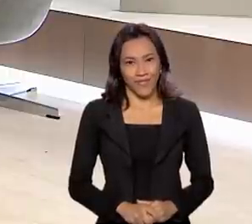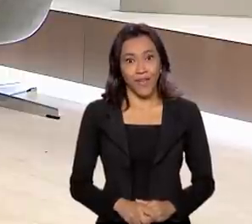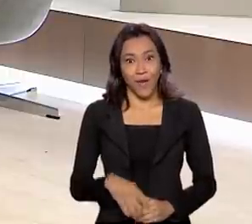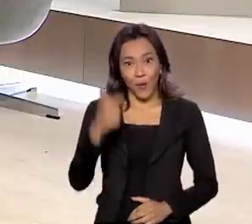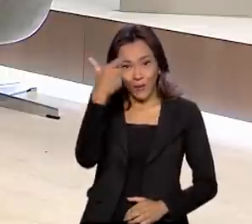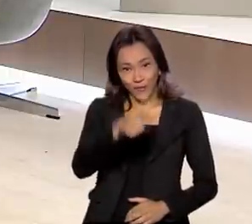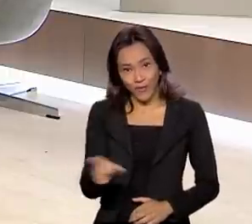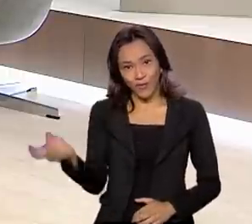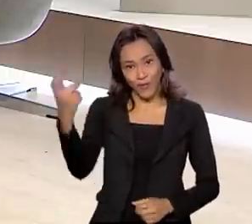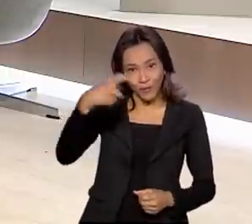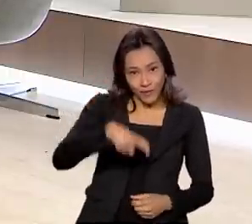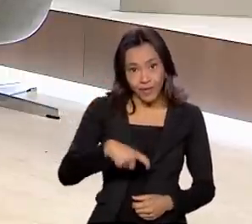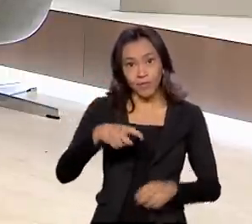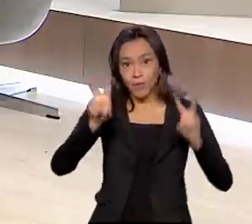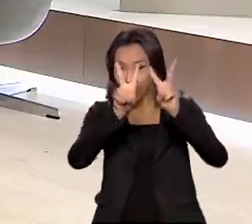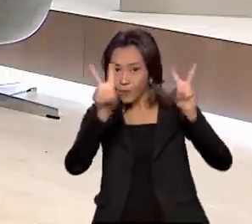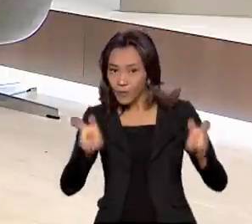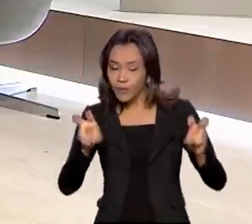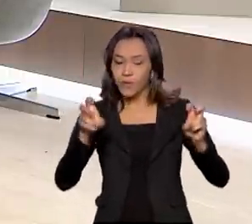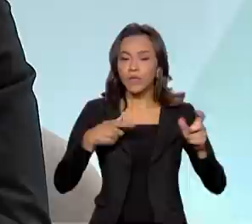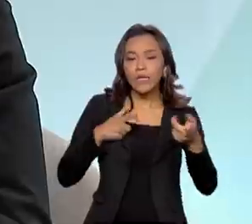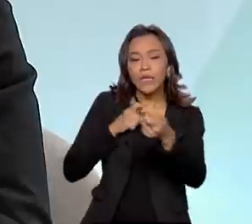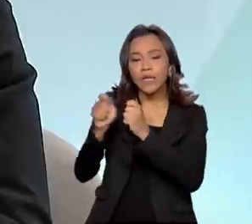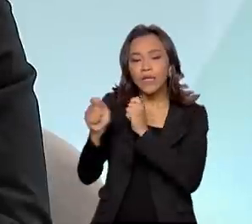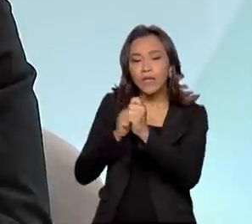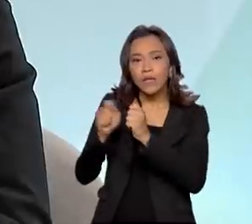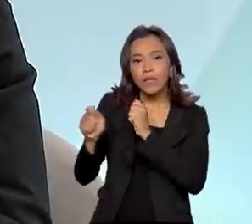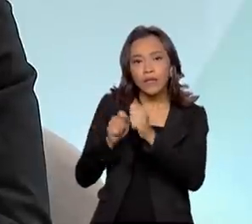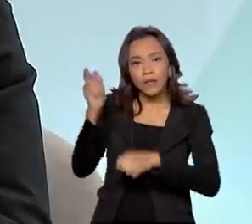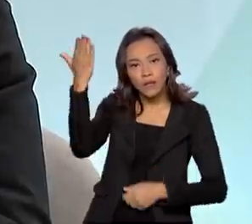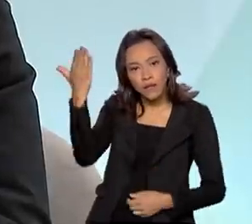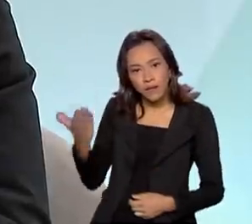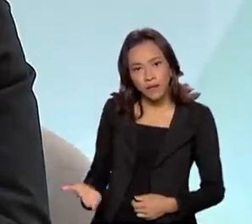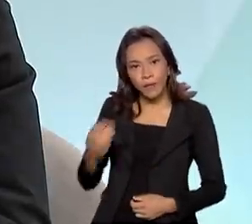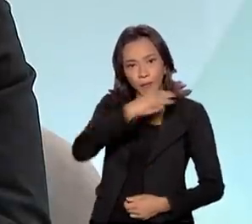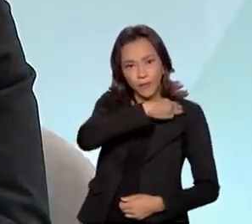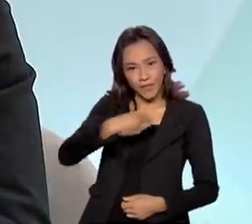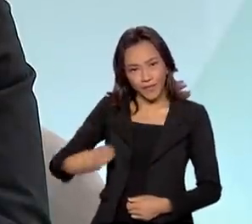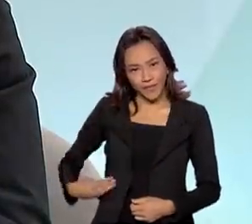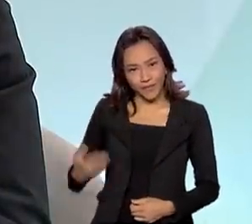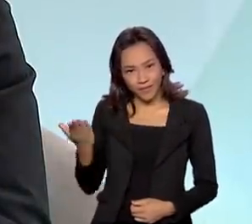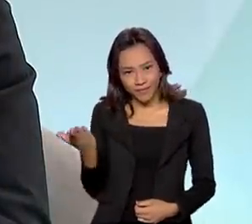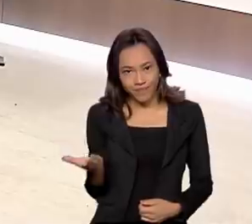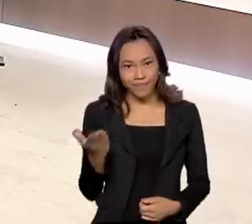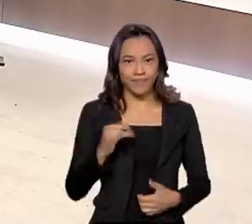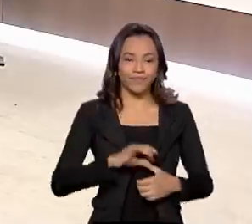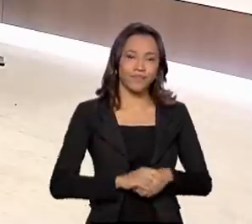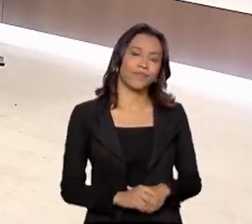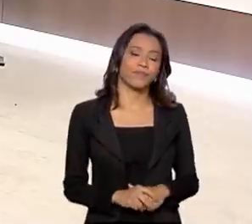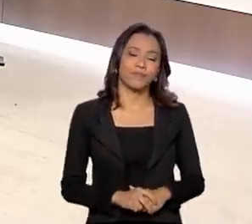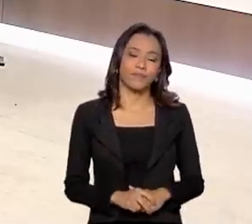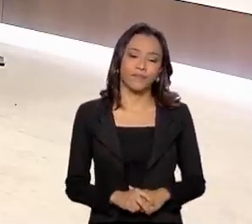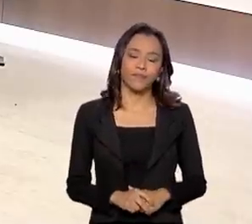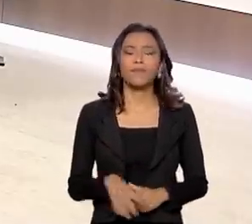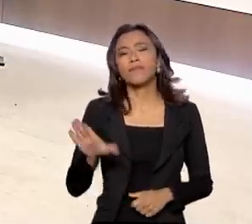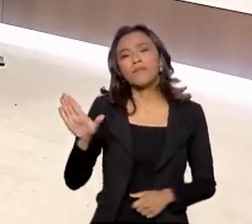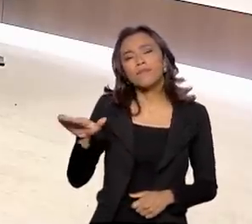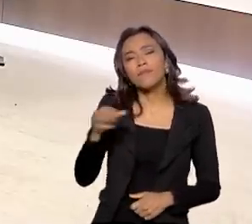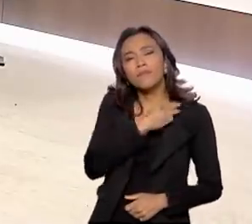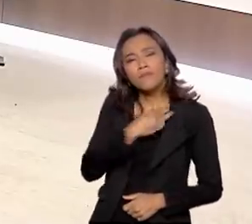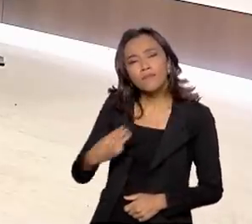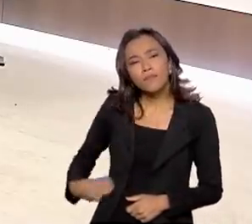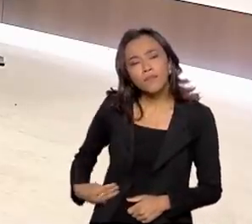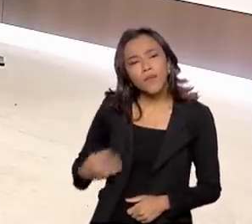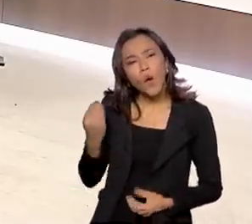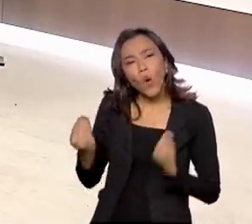Voltamos com o Brasil em Pauta, o entrevistado ministro da Cidadania, João Roma. Ministro, como é que